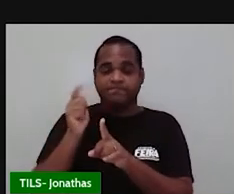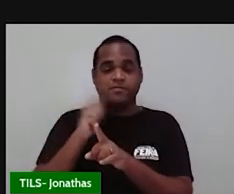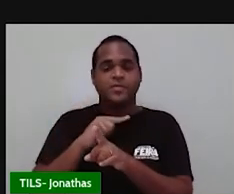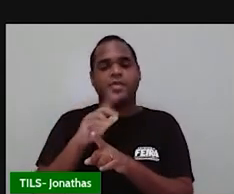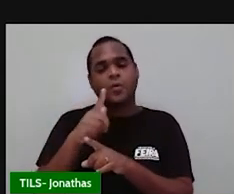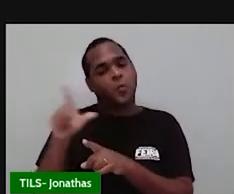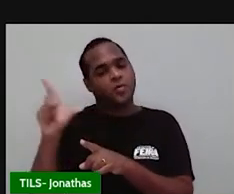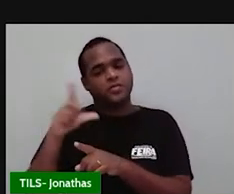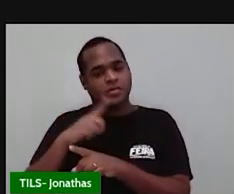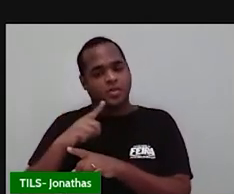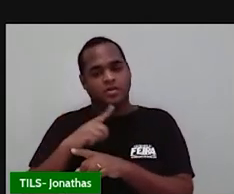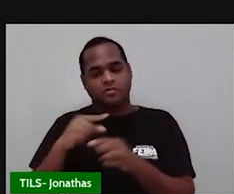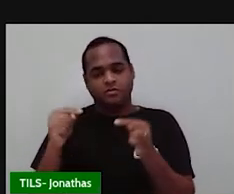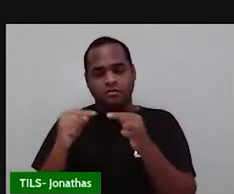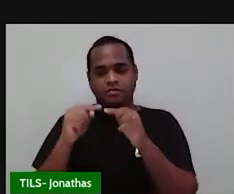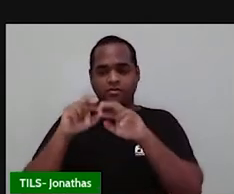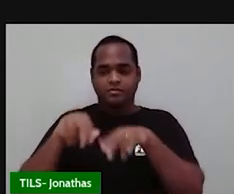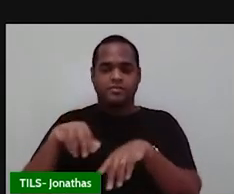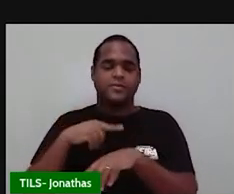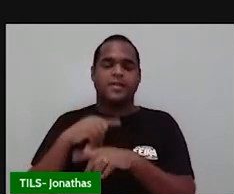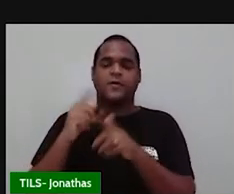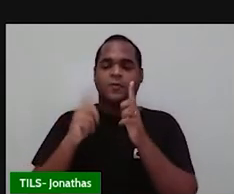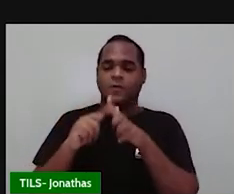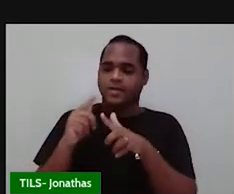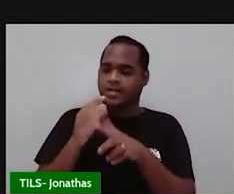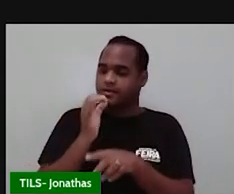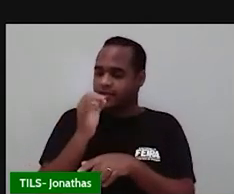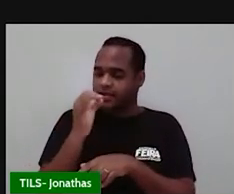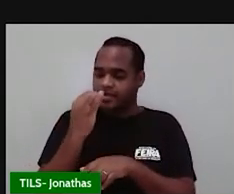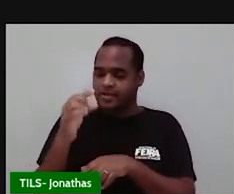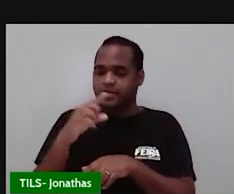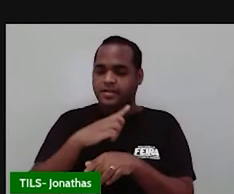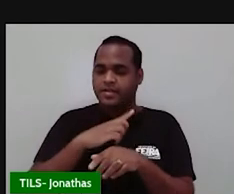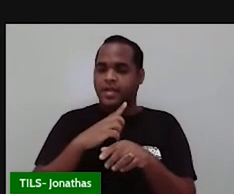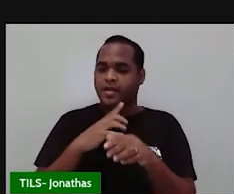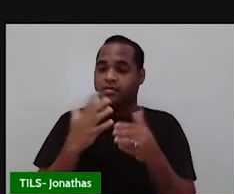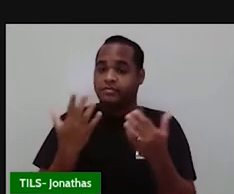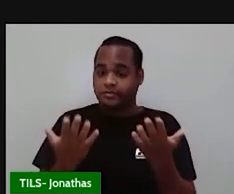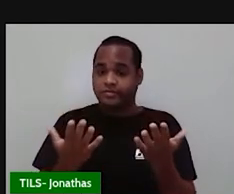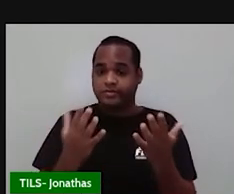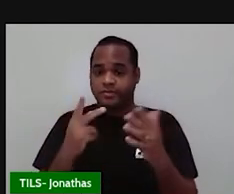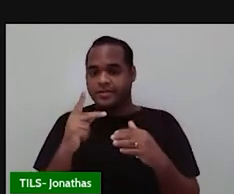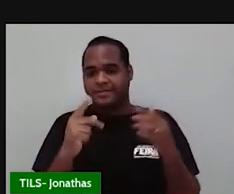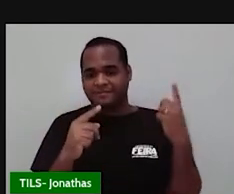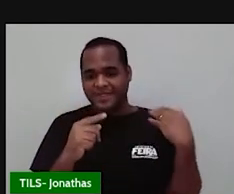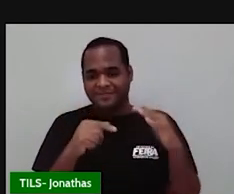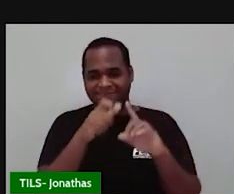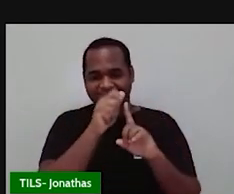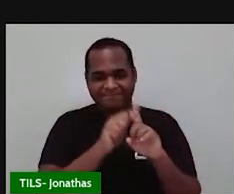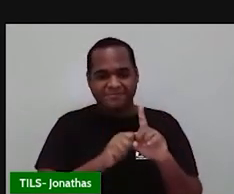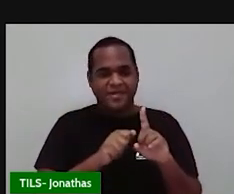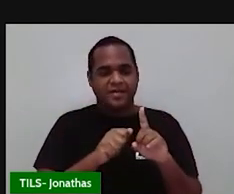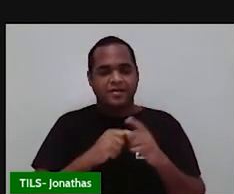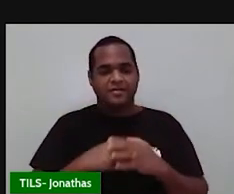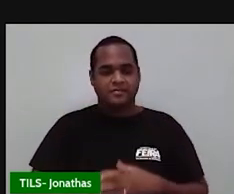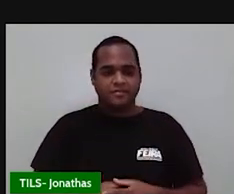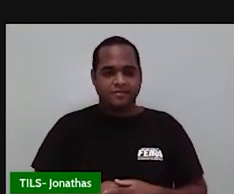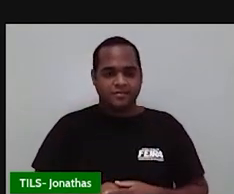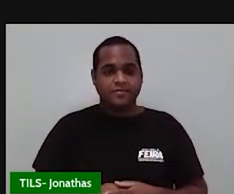tem ali o que a gente consumiu de energia elétrica naquele mês. Pois é.